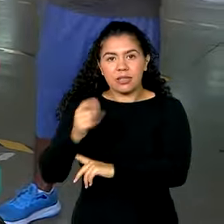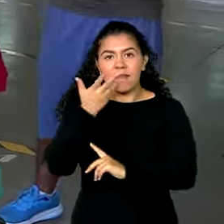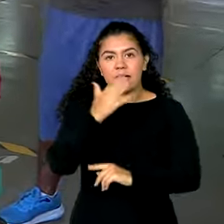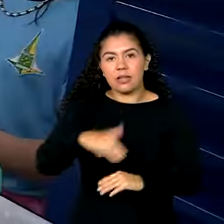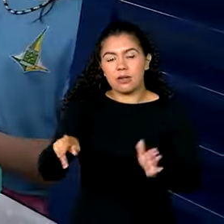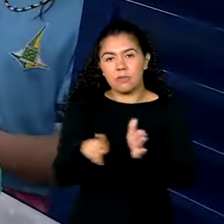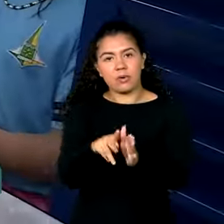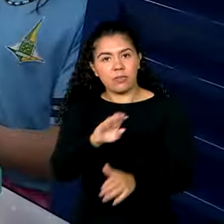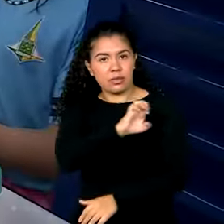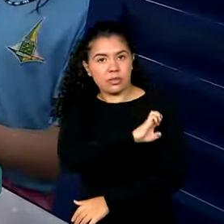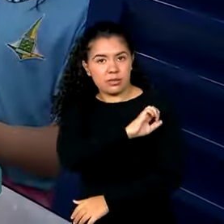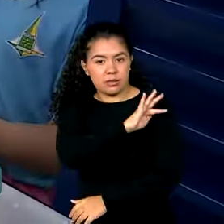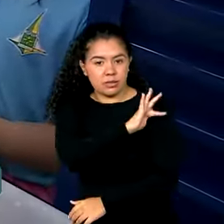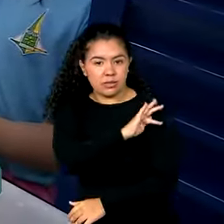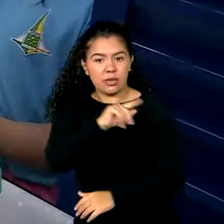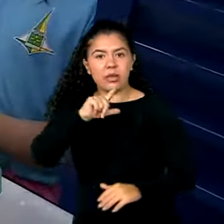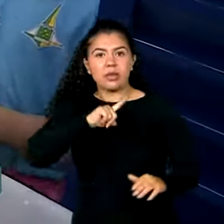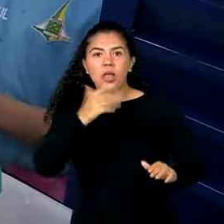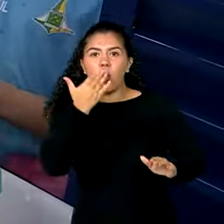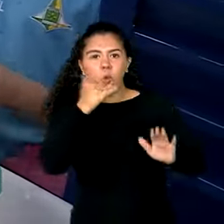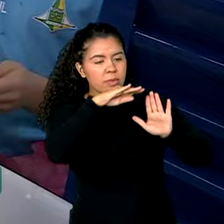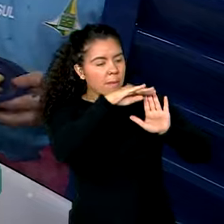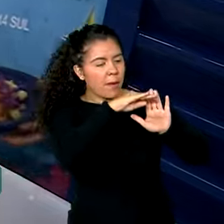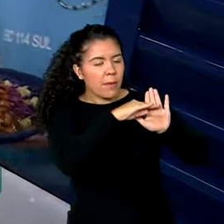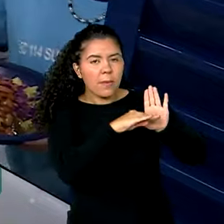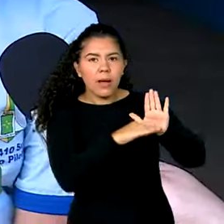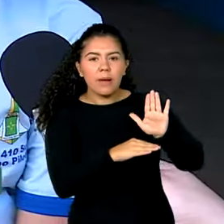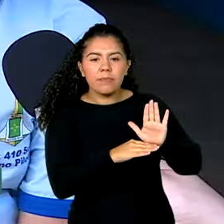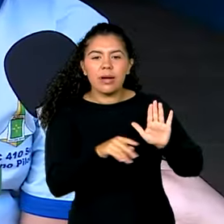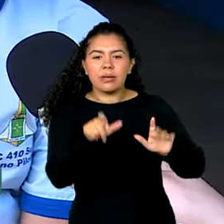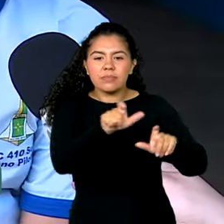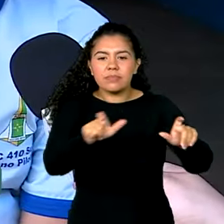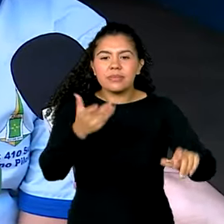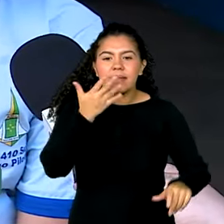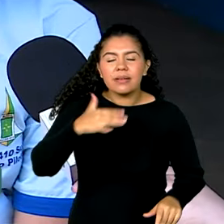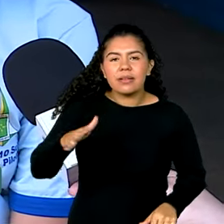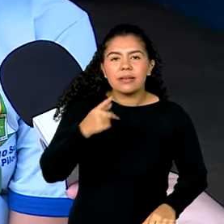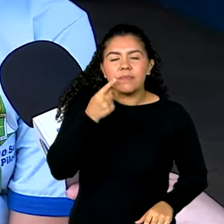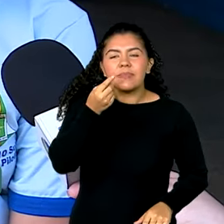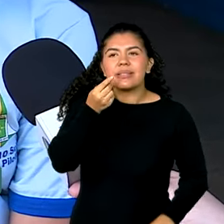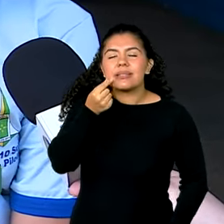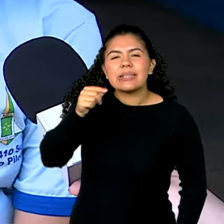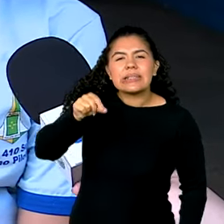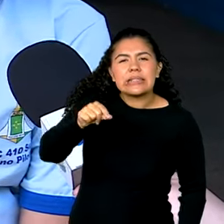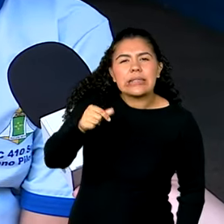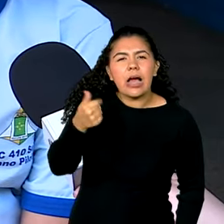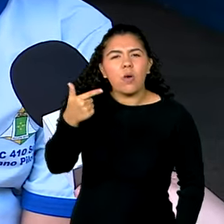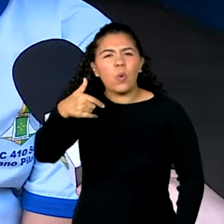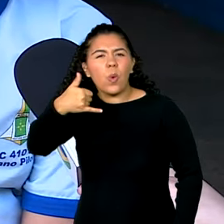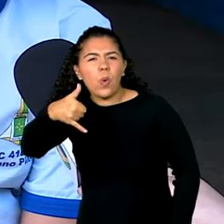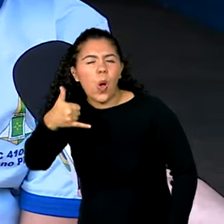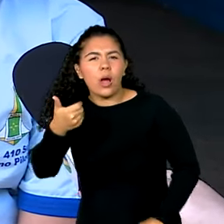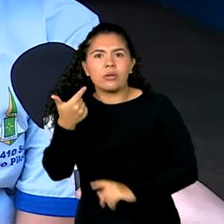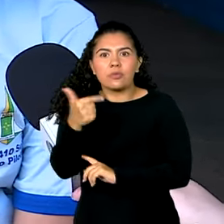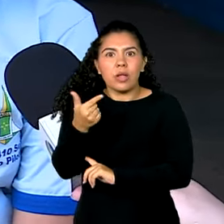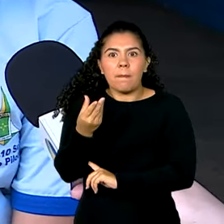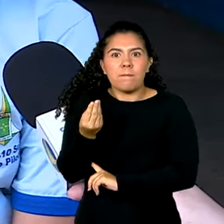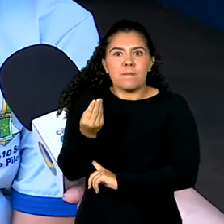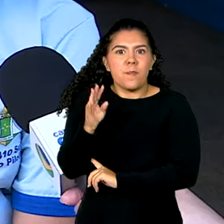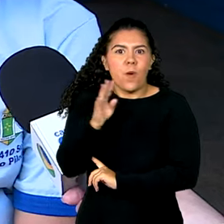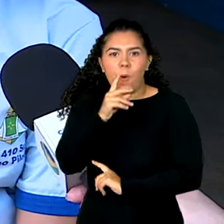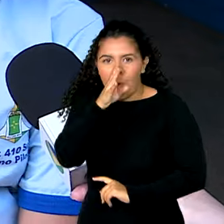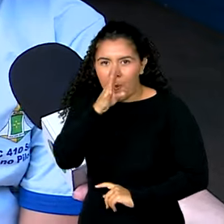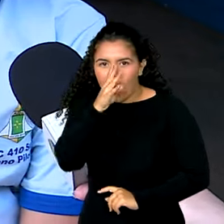fundamental. Um cardápio vai agradar todos os gostos. Não tem nem muito sal, nem muito óleo, nem é muito